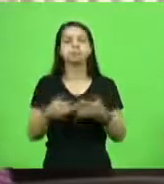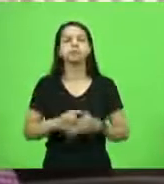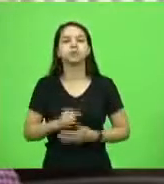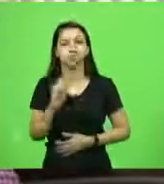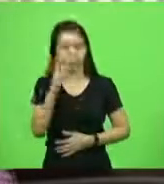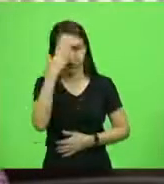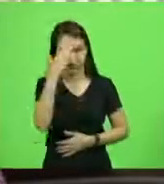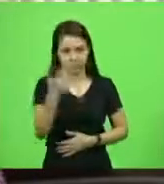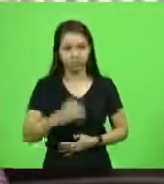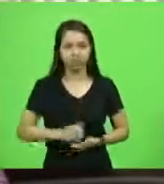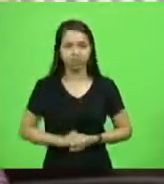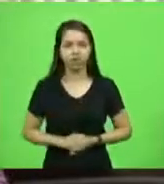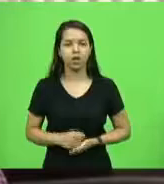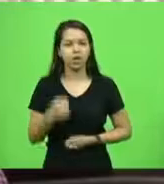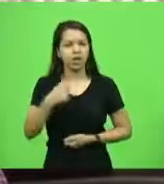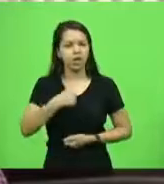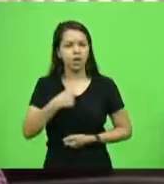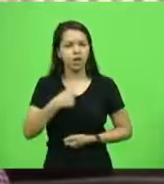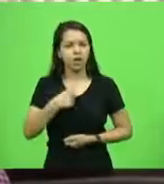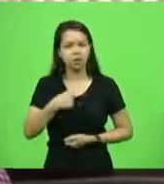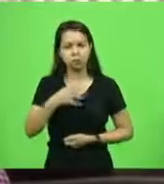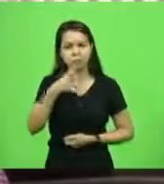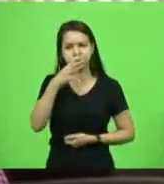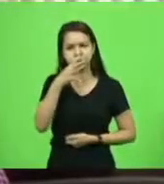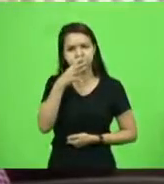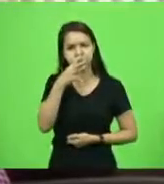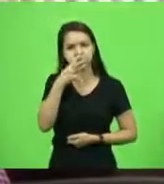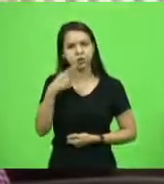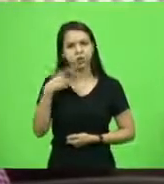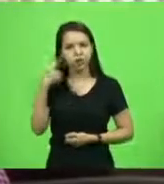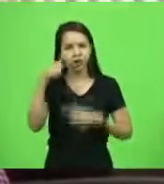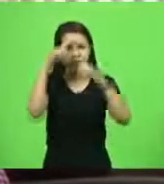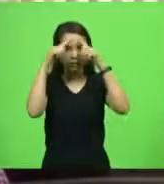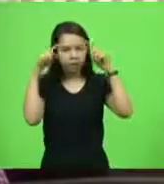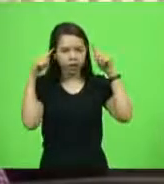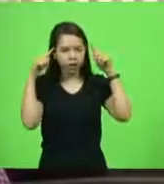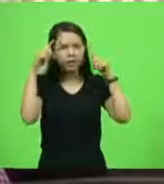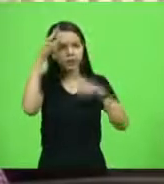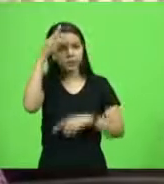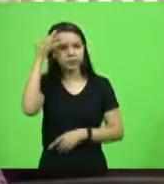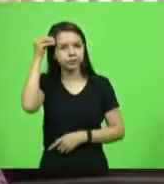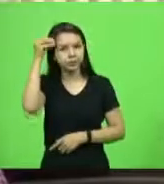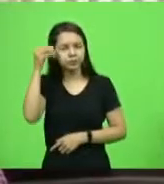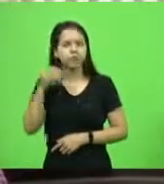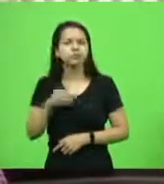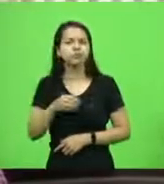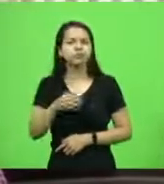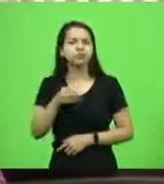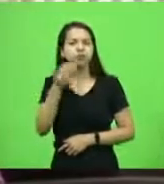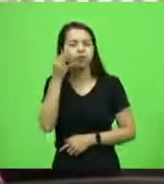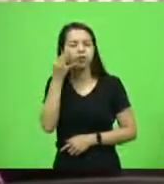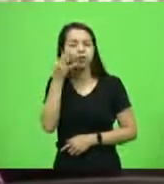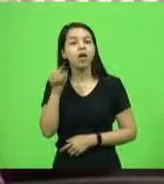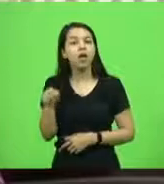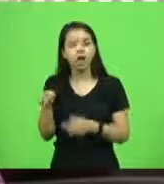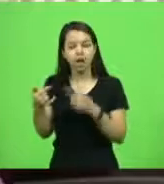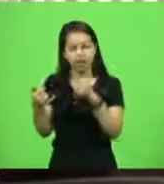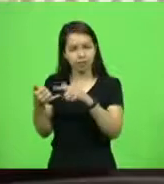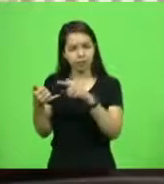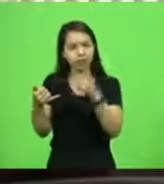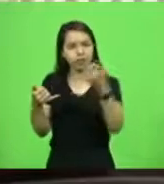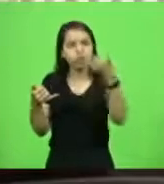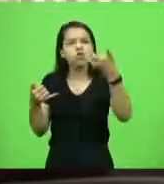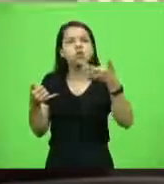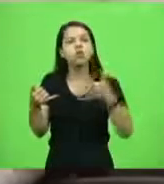Obrigado. O que me chamou a atenção, deputado Sareta, deputada Luciane, deputados aqui, deputado Fernando Kreire, é que ele disse o seguinte, que